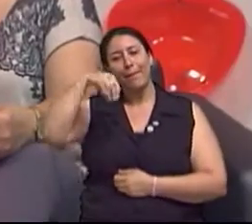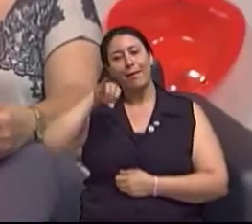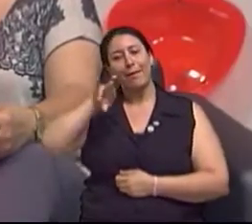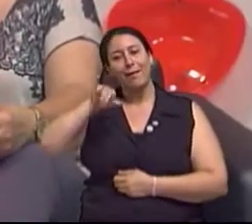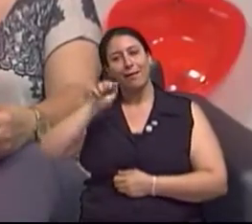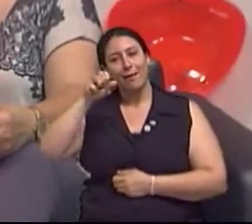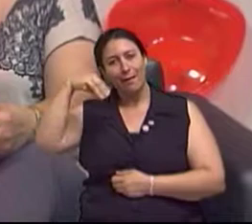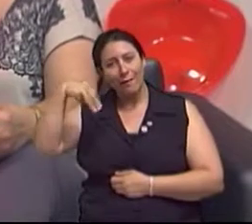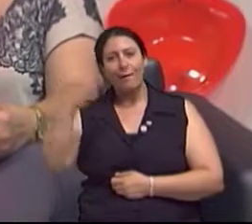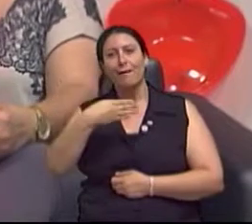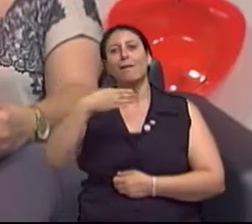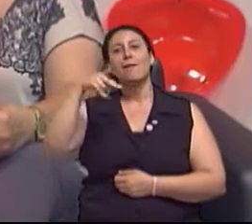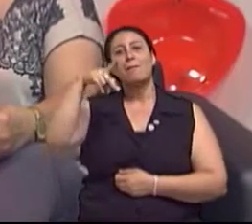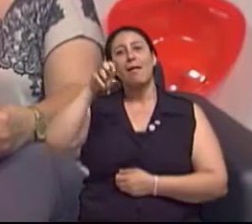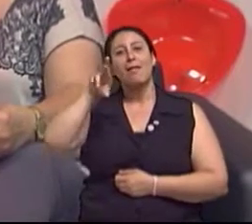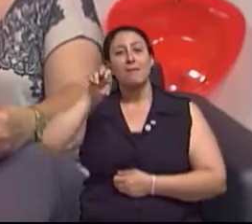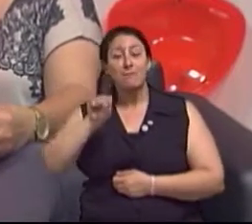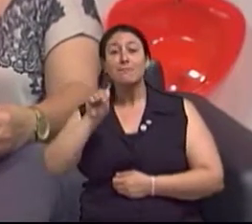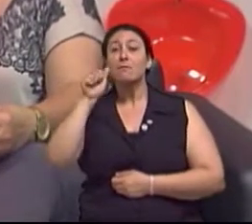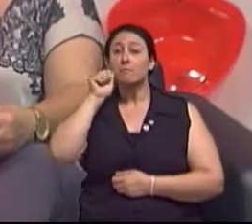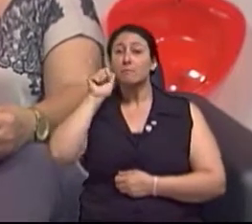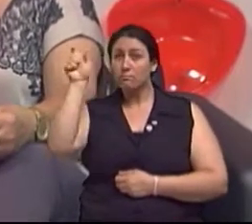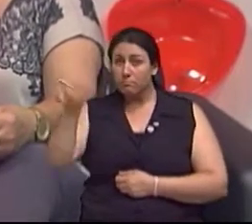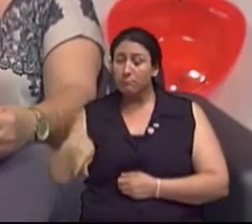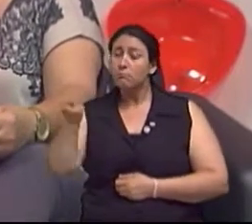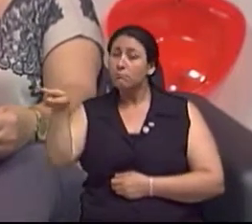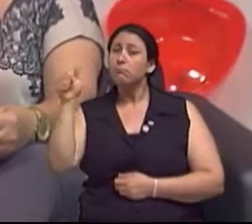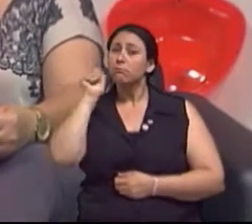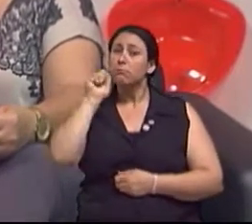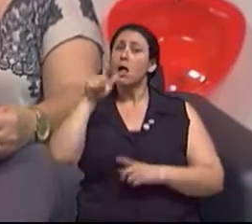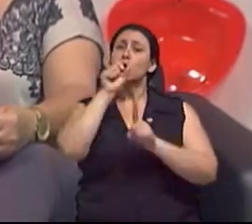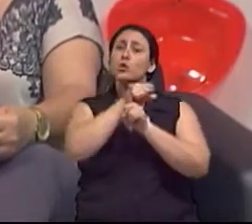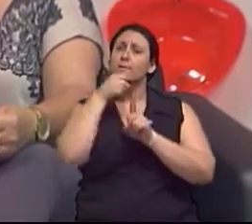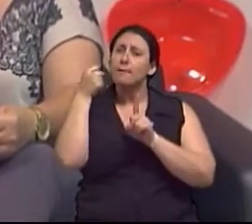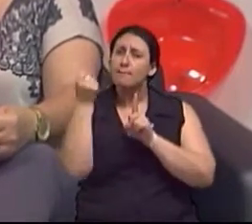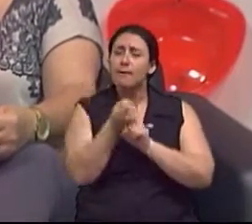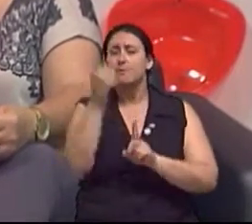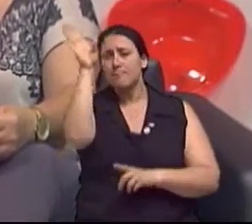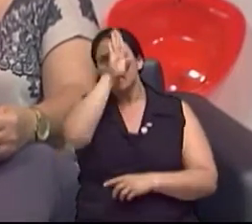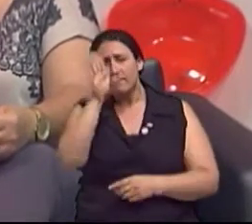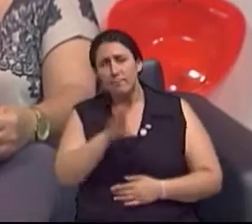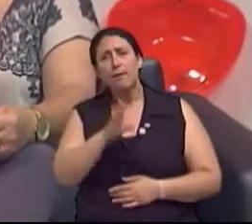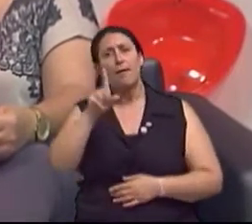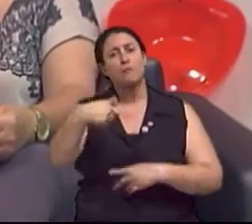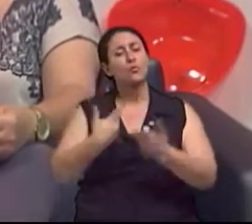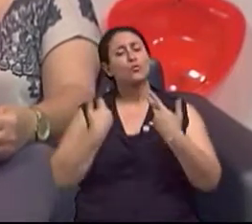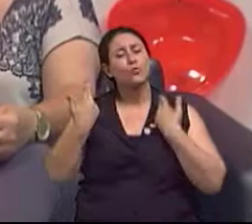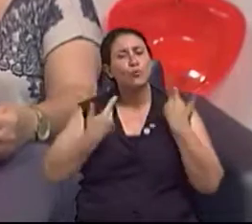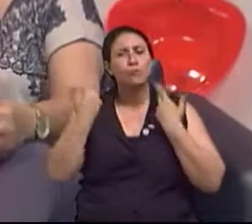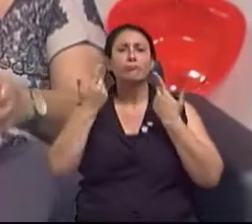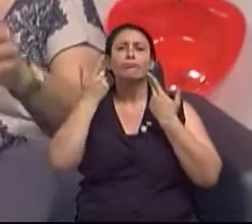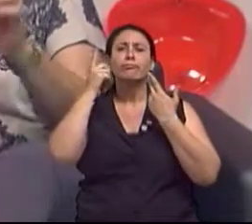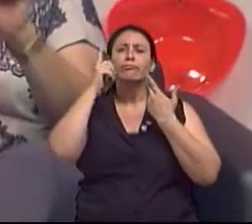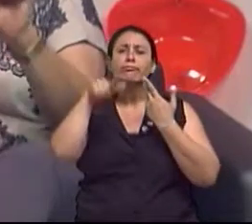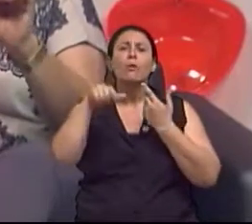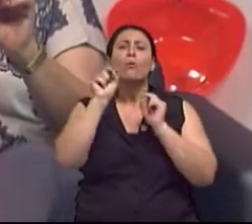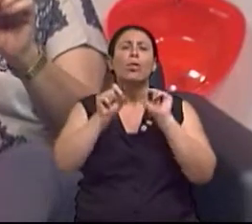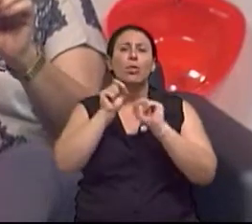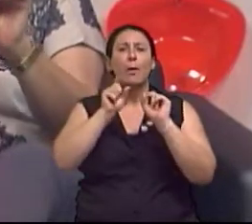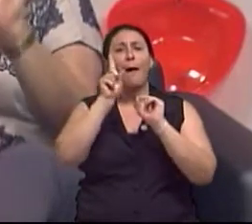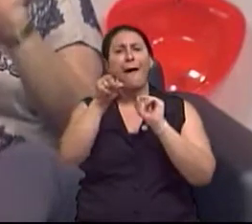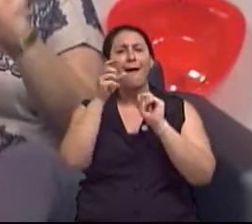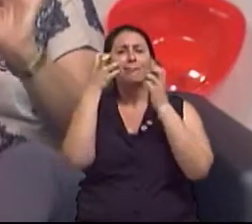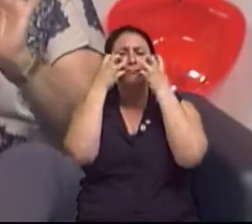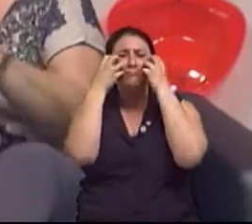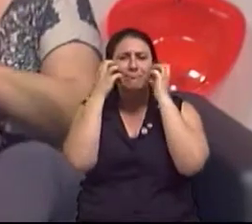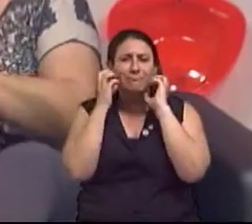coordenadora de relações institucionais da Sociedade Brasileira de Cirurgia Dermatológica. E a gente está falando de